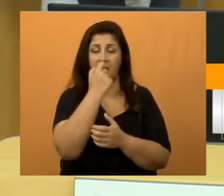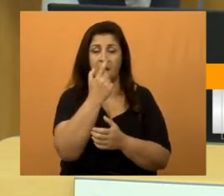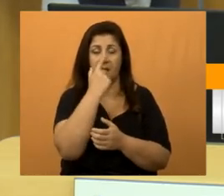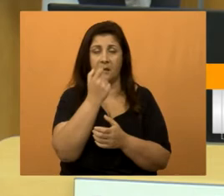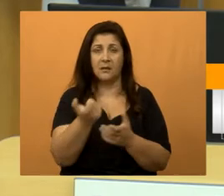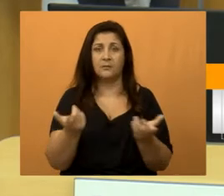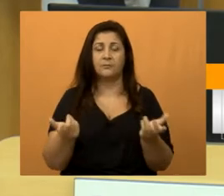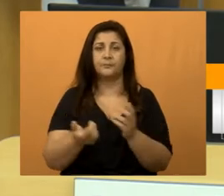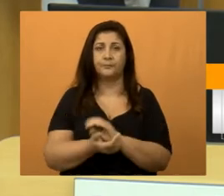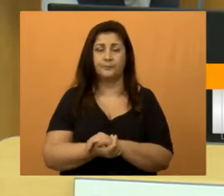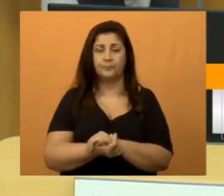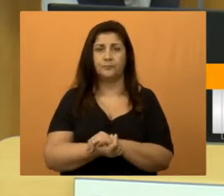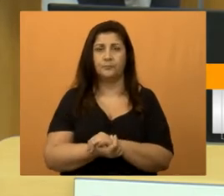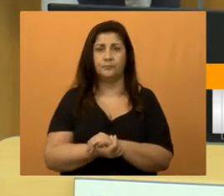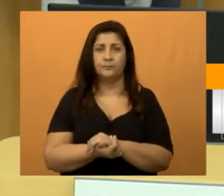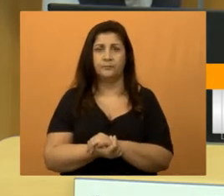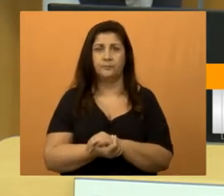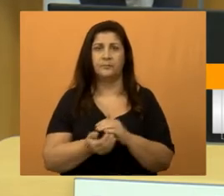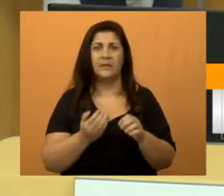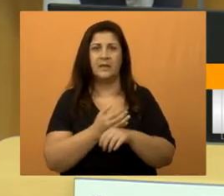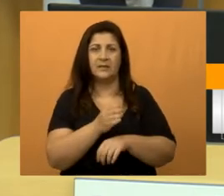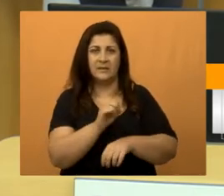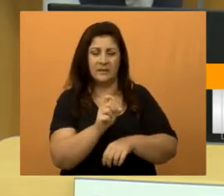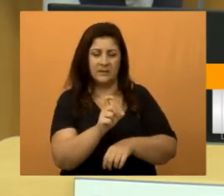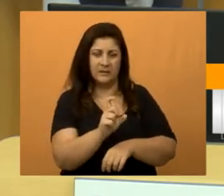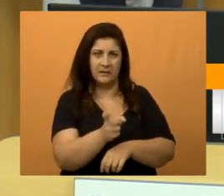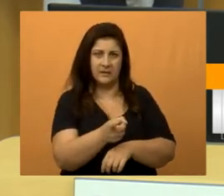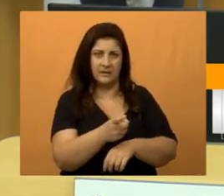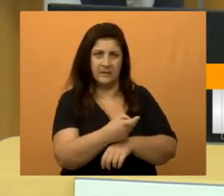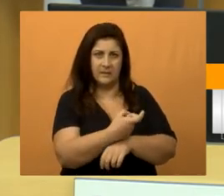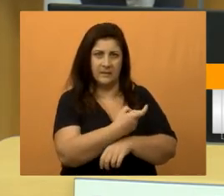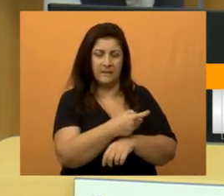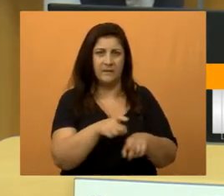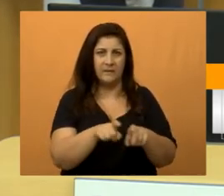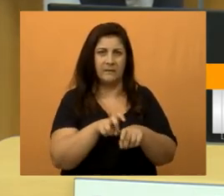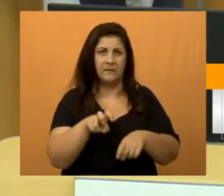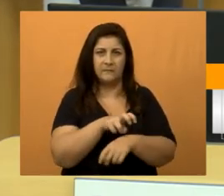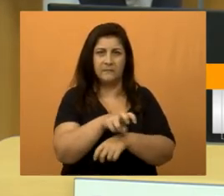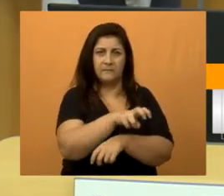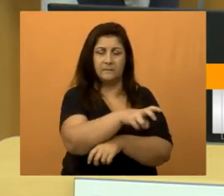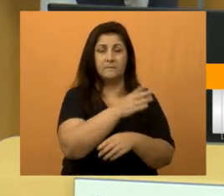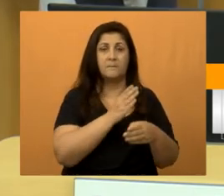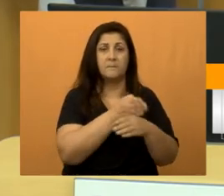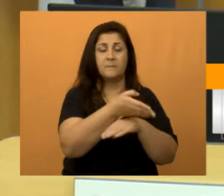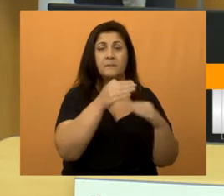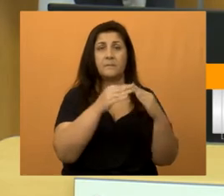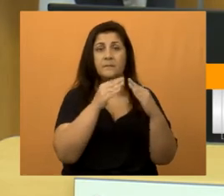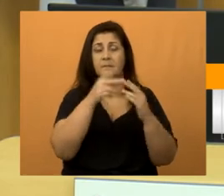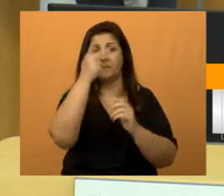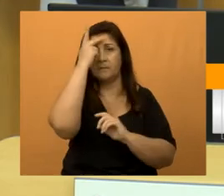está entrando o escorpião e rato e cobra dentro da casa dos moradores.